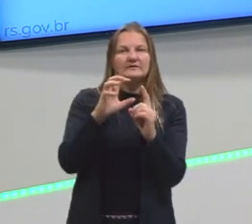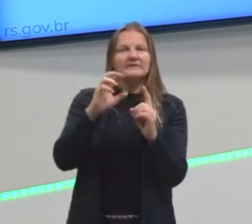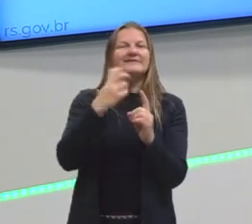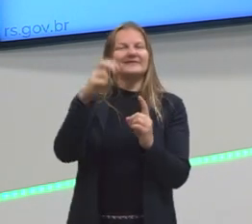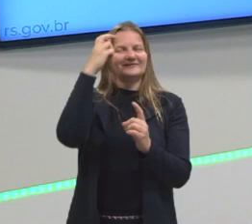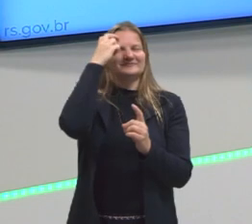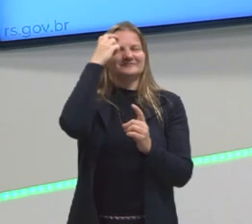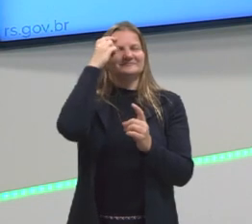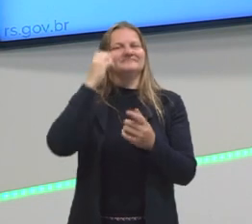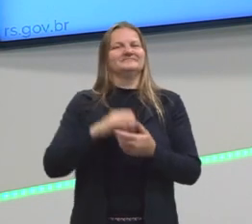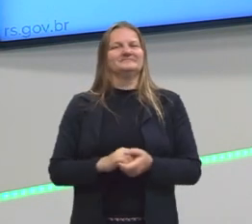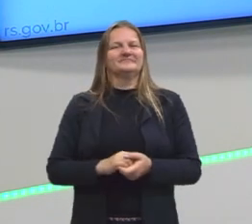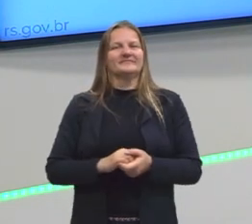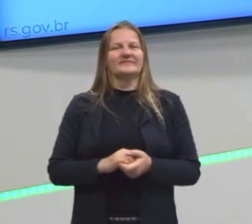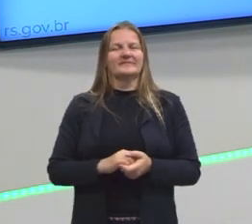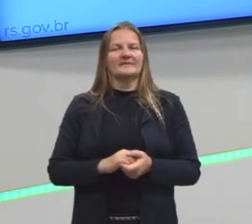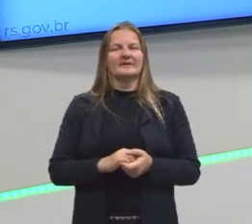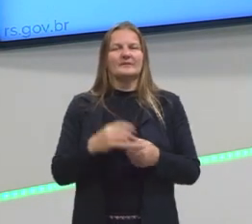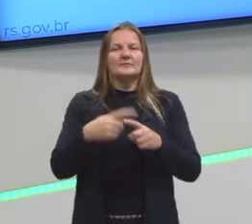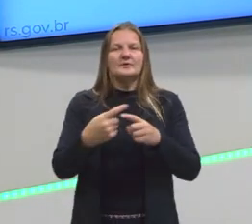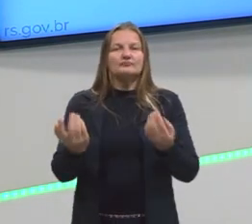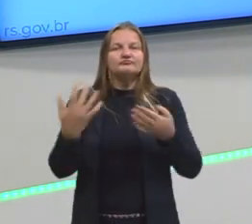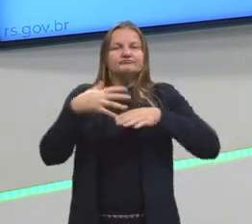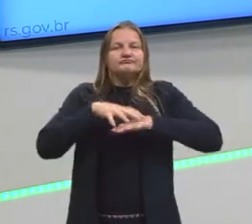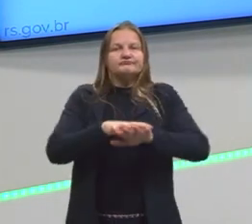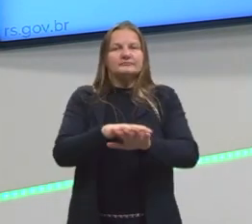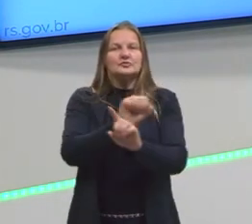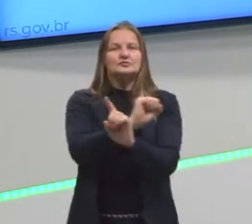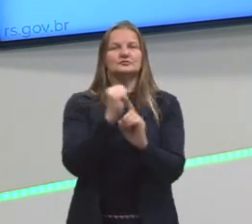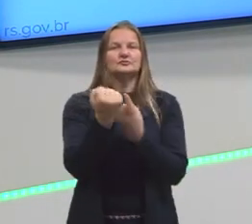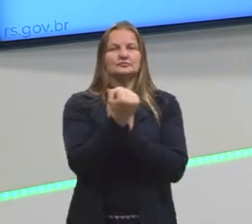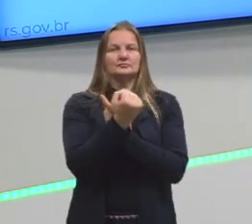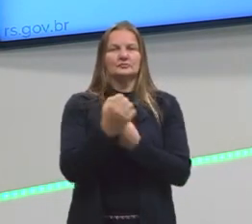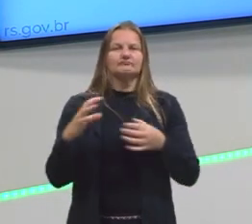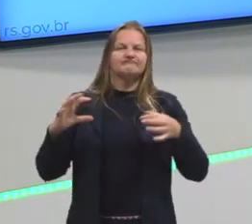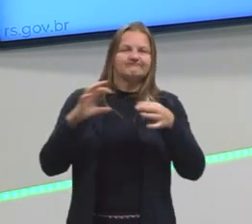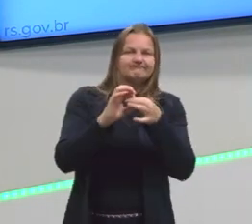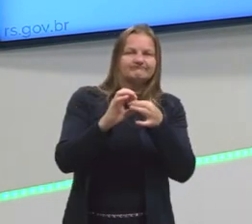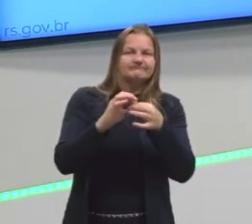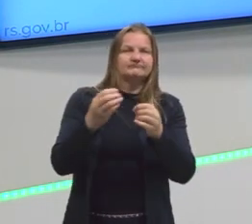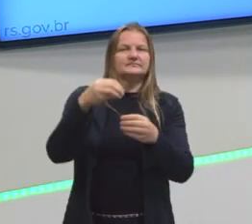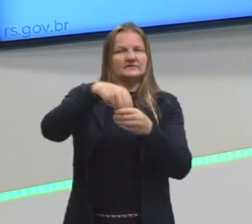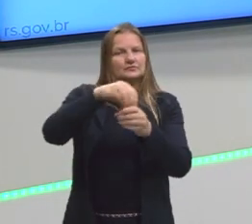pessoas essa inserção social, esse pertencimento à sociedade.